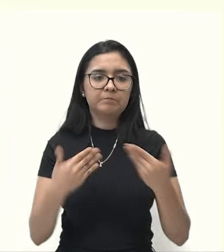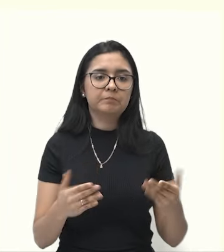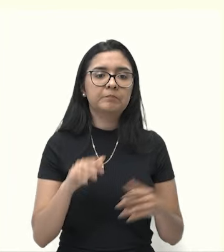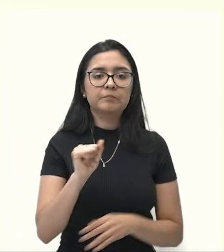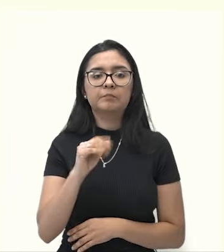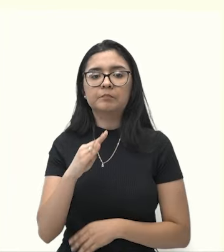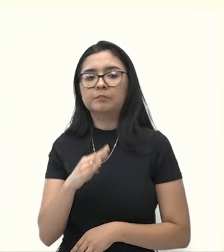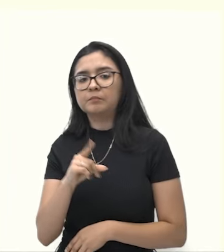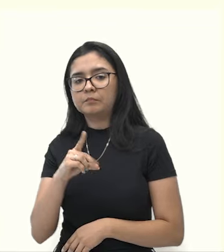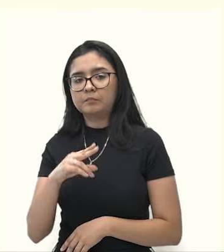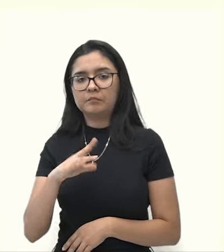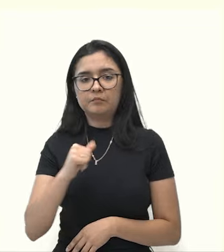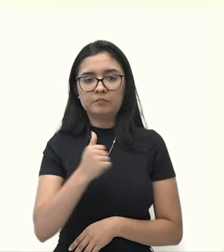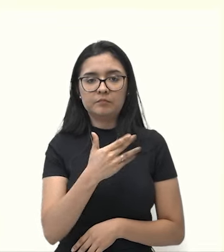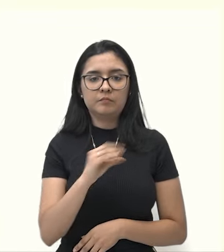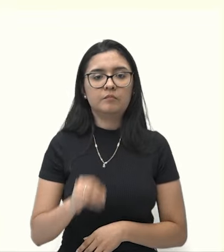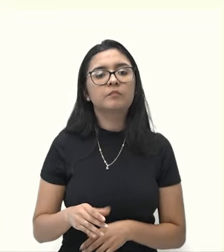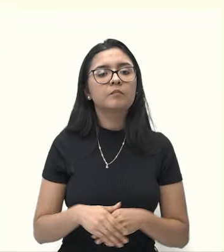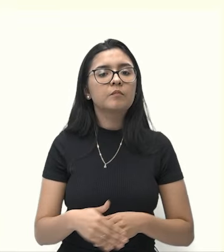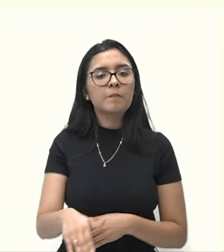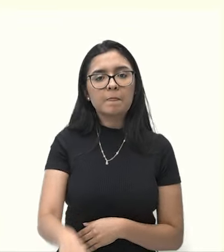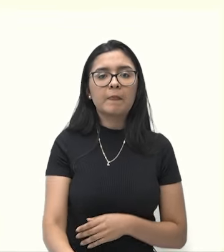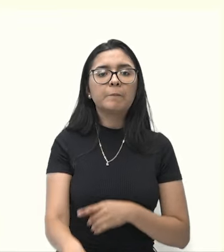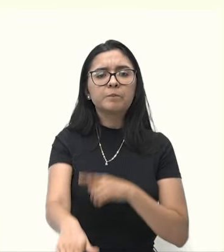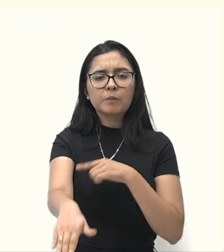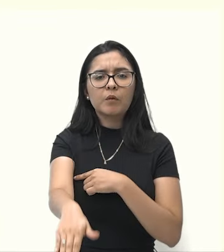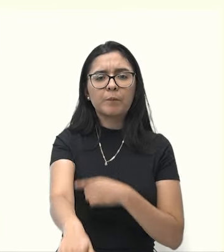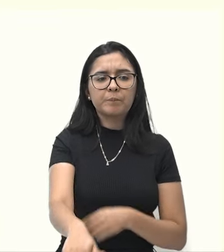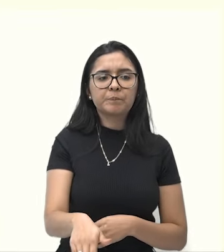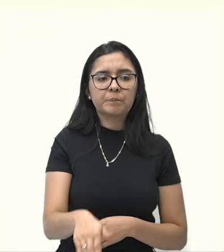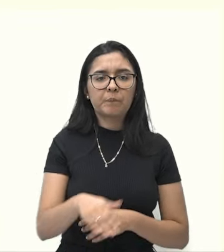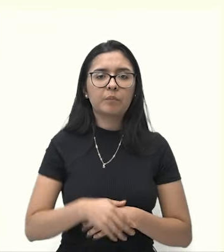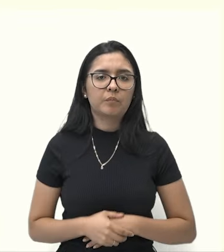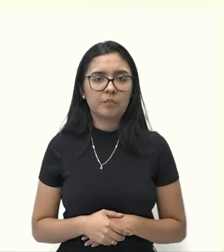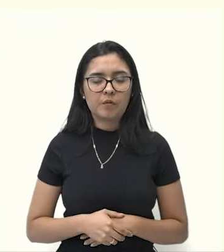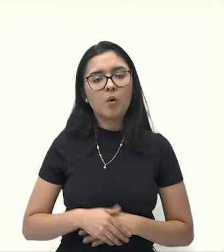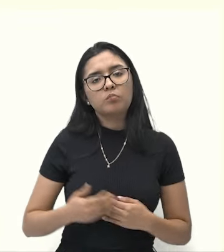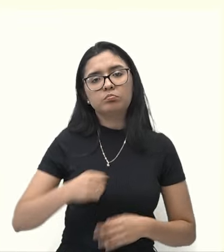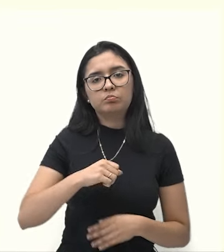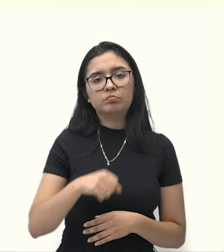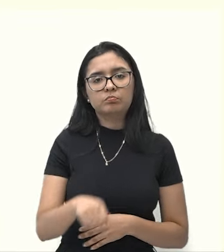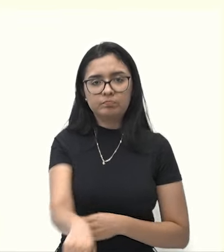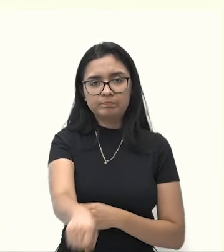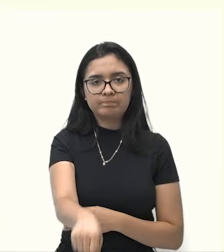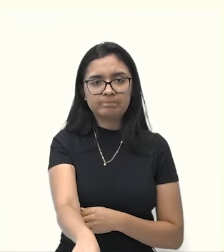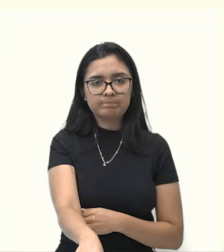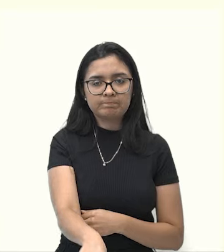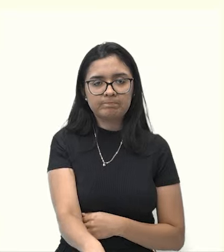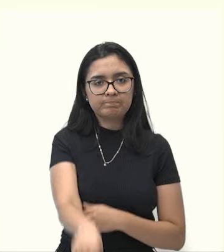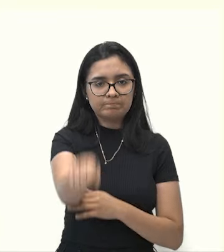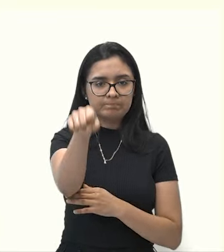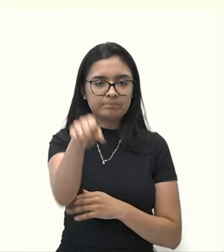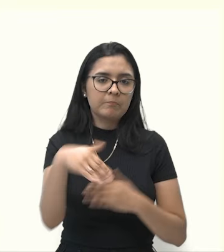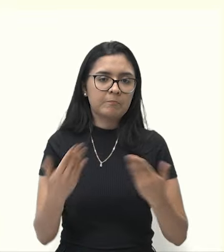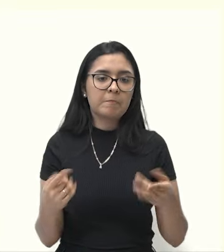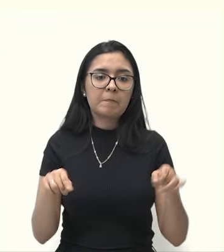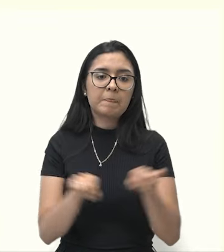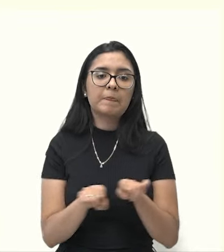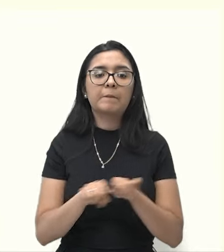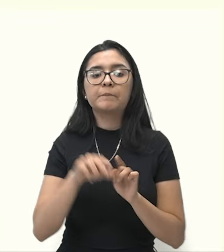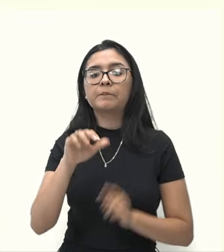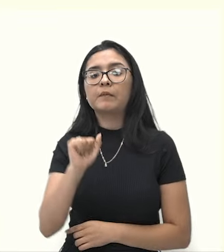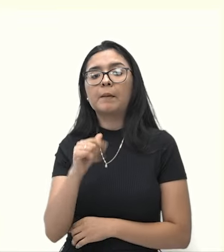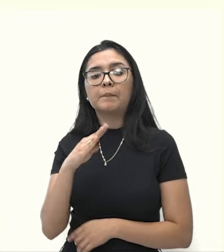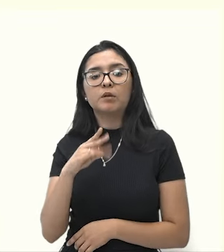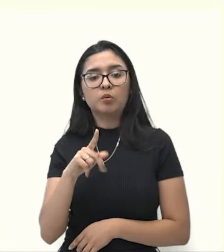abdução é quando você afasta o seu braço, né? O membro para o eixo central do seu corpo. E a